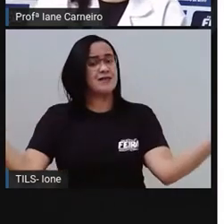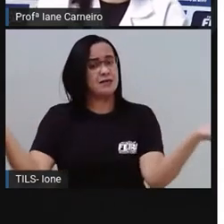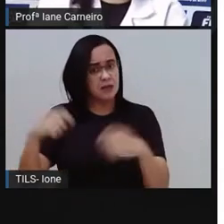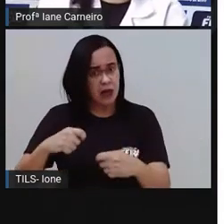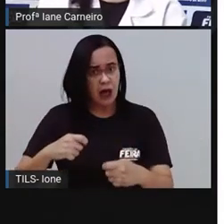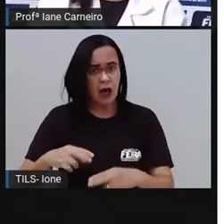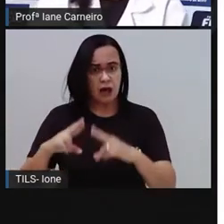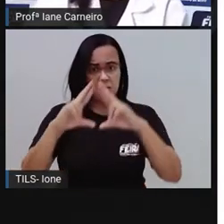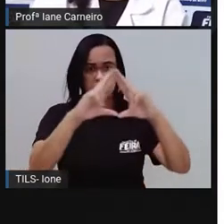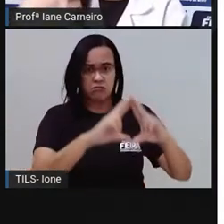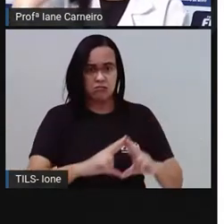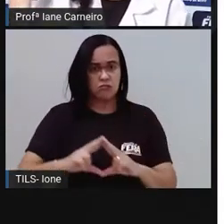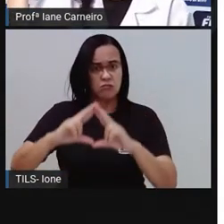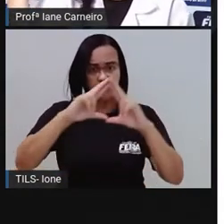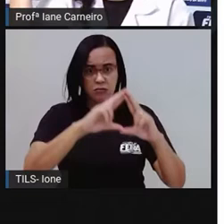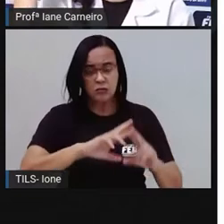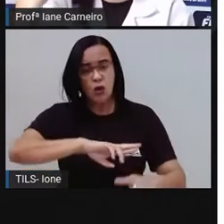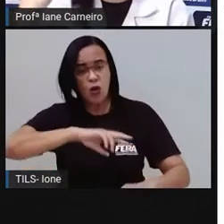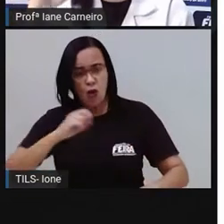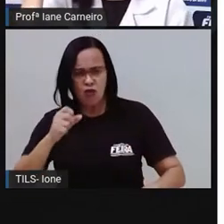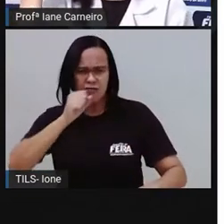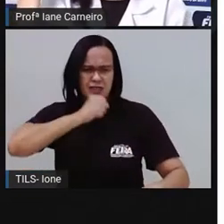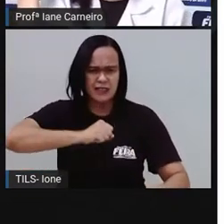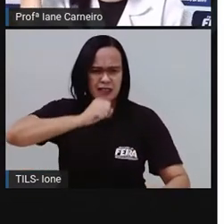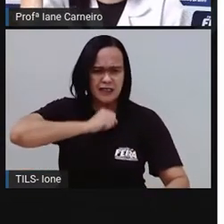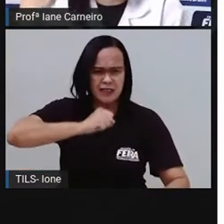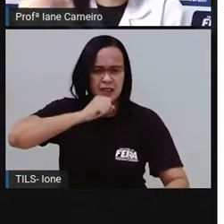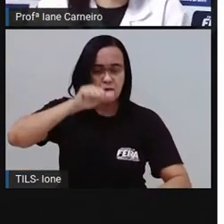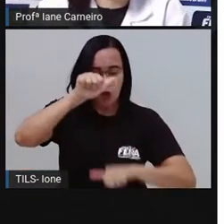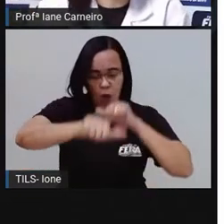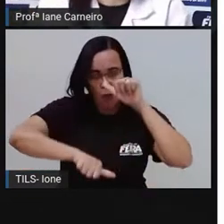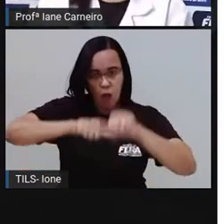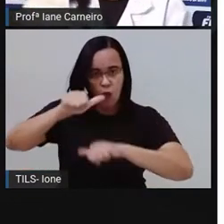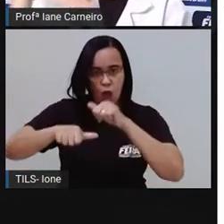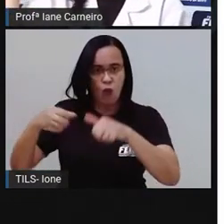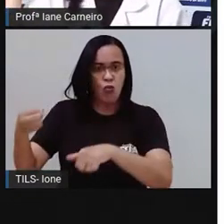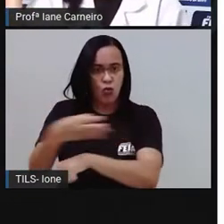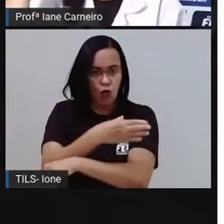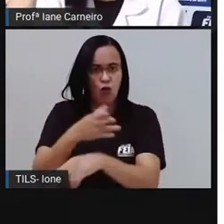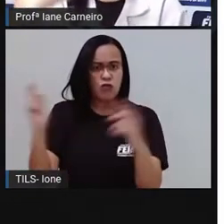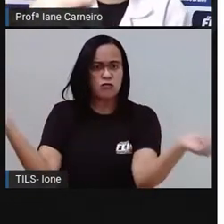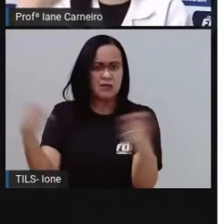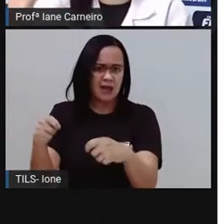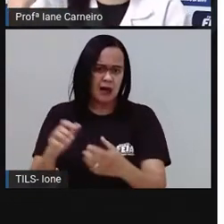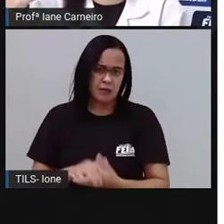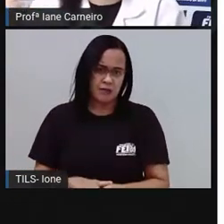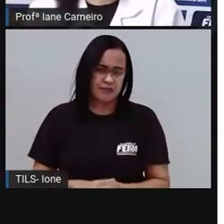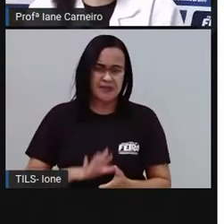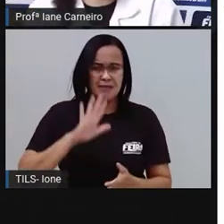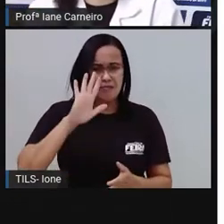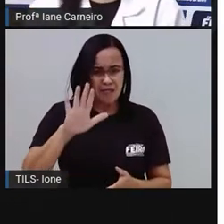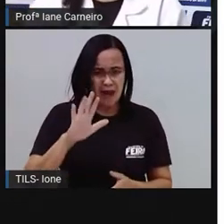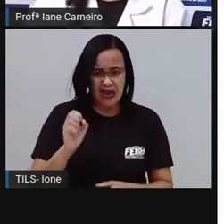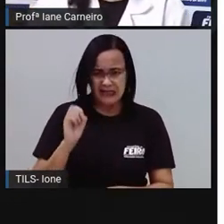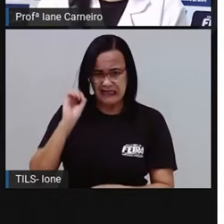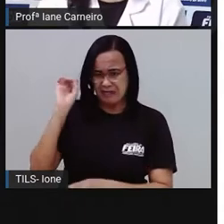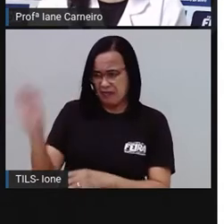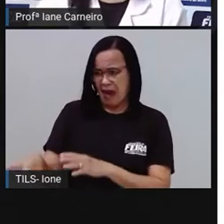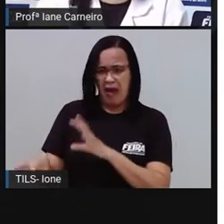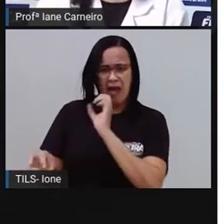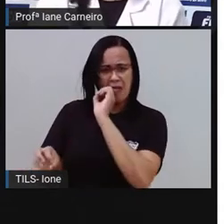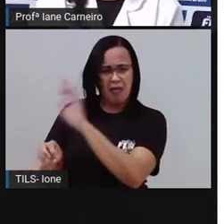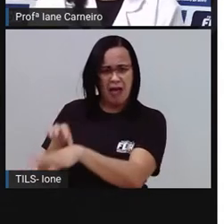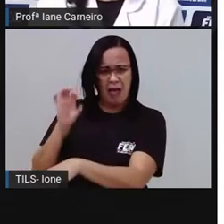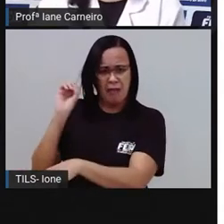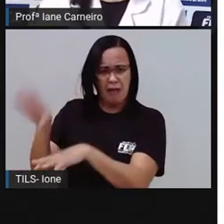Mas, se você jogar ela no lixo de qualquer forma, ou se jogar na rua de qualquer forma, esse